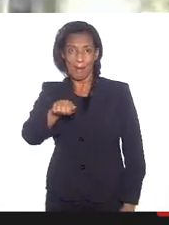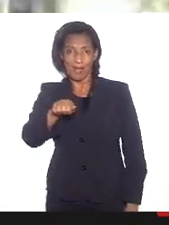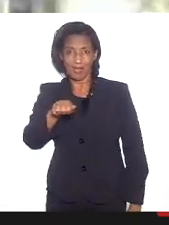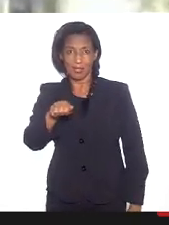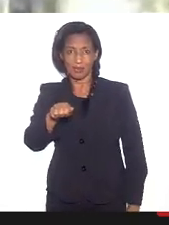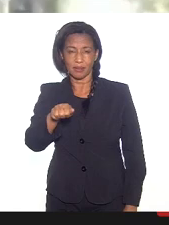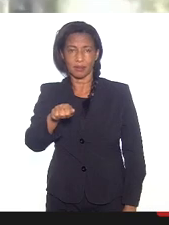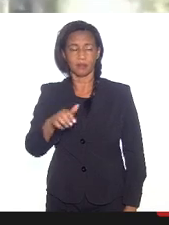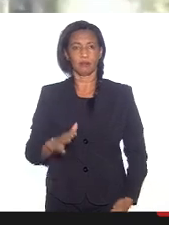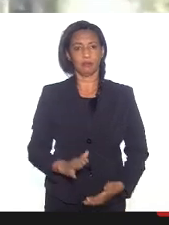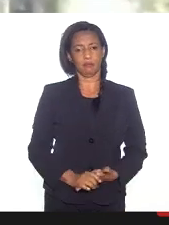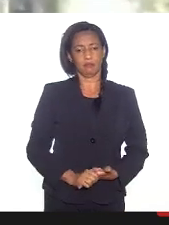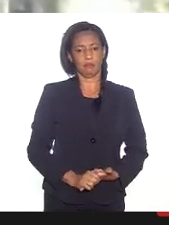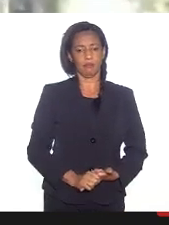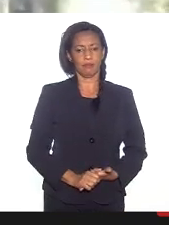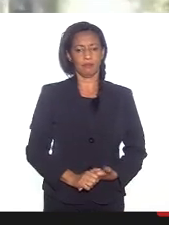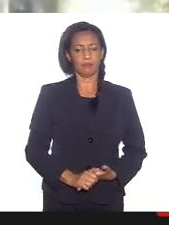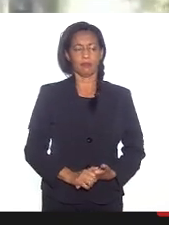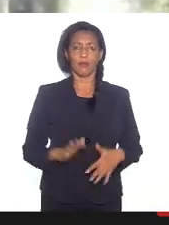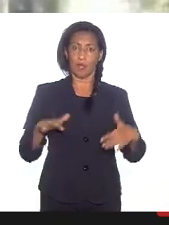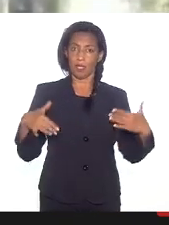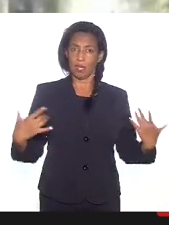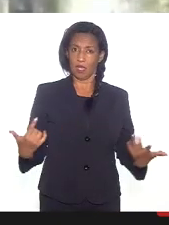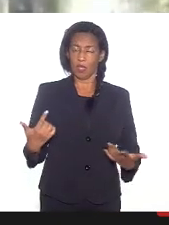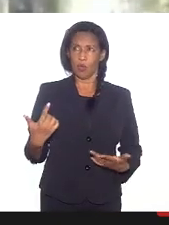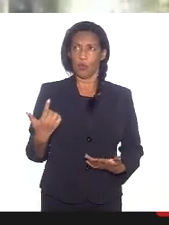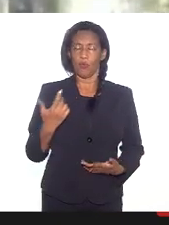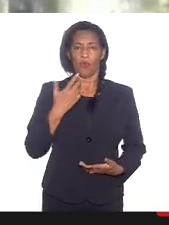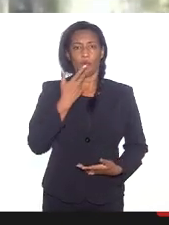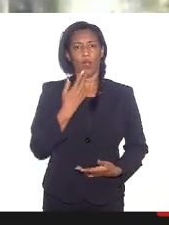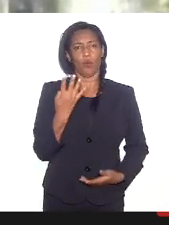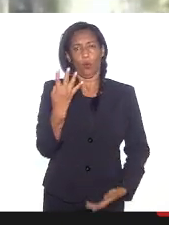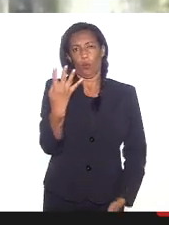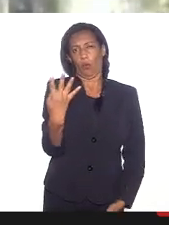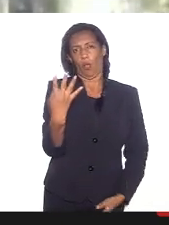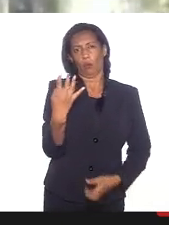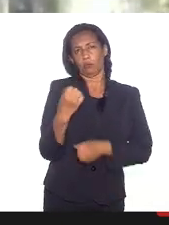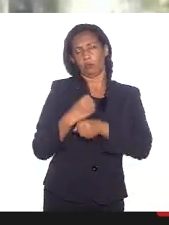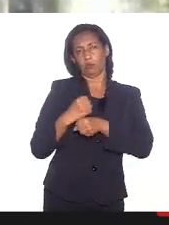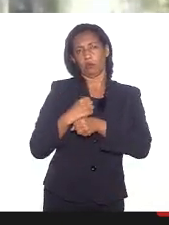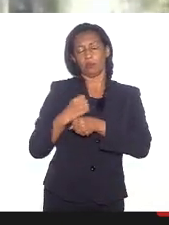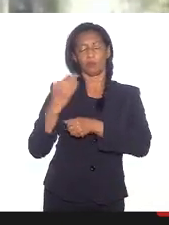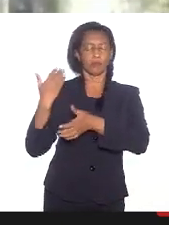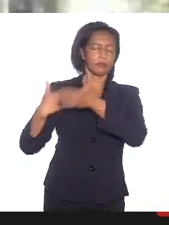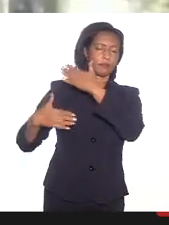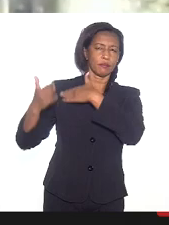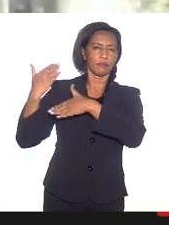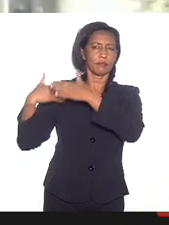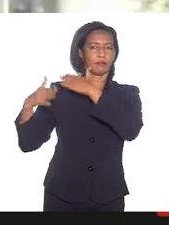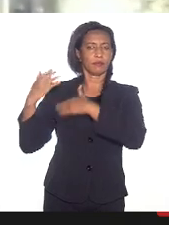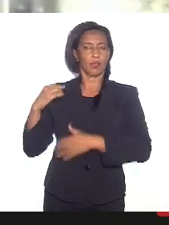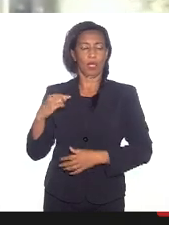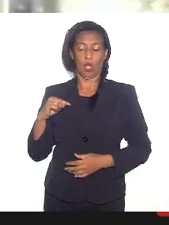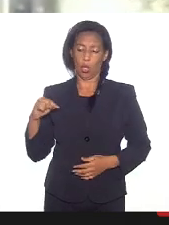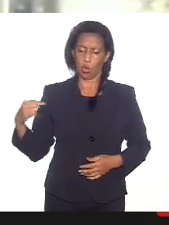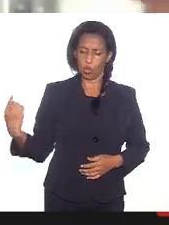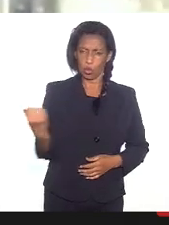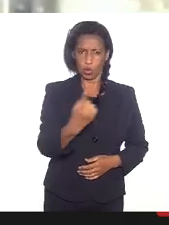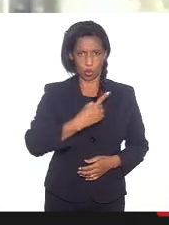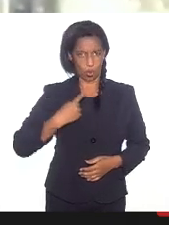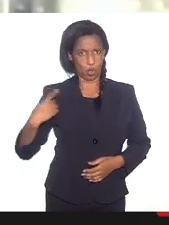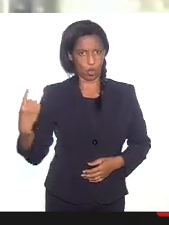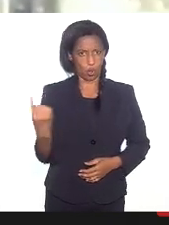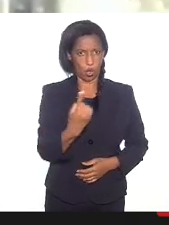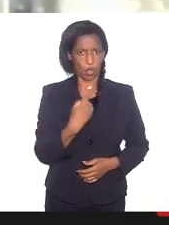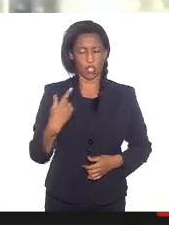Eu devo dizer que há quase quatro anos atrás, nós fizemos, dentro do Ilhéu Mourou Ossum, Casa